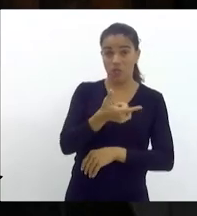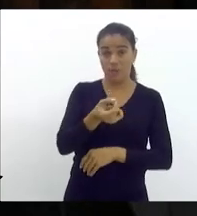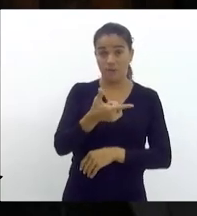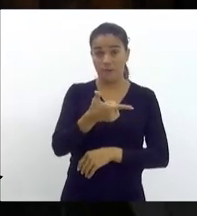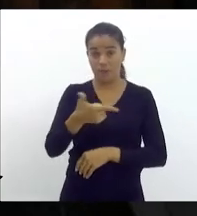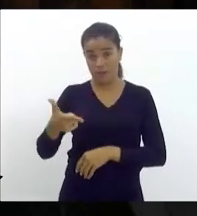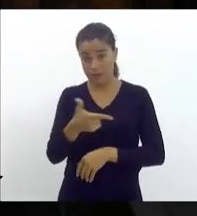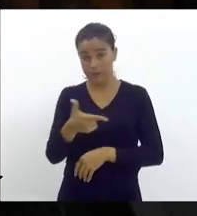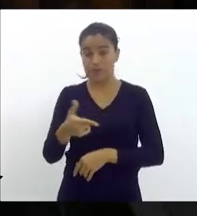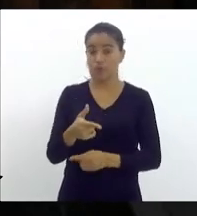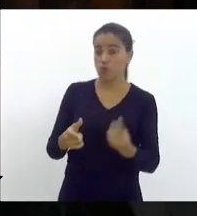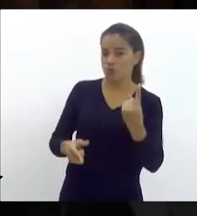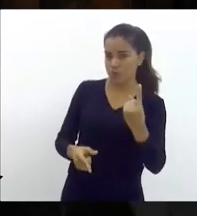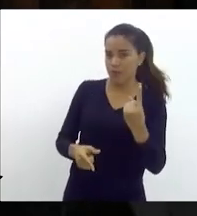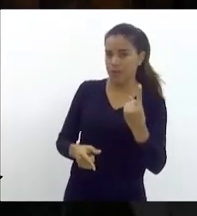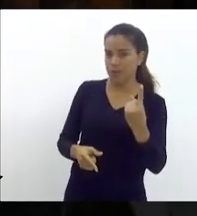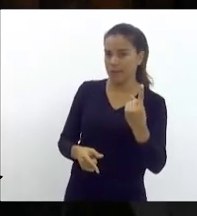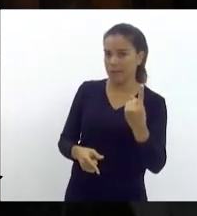Uma,